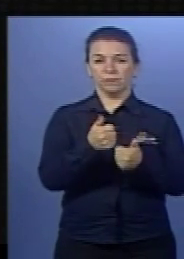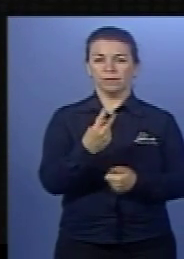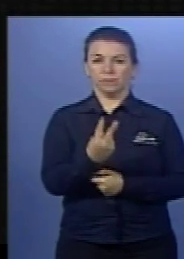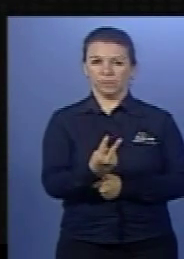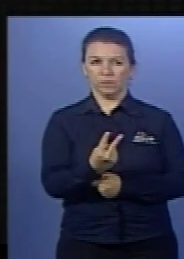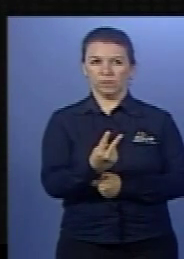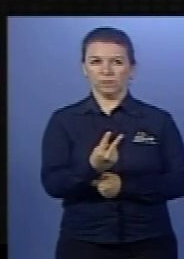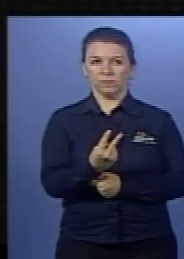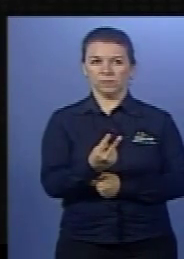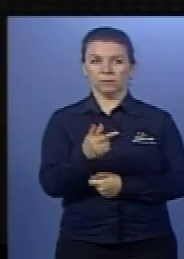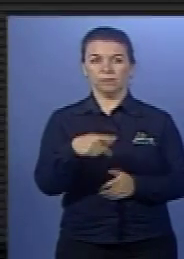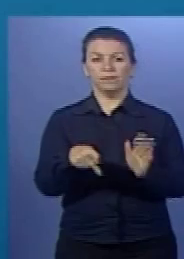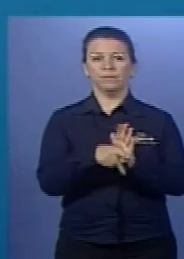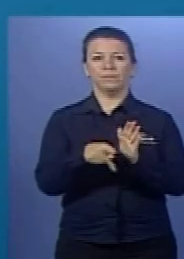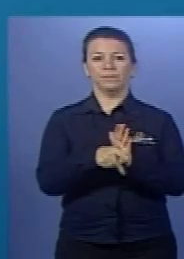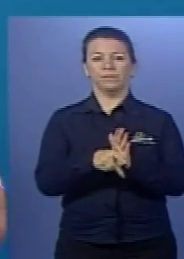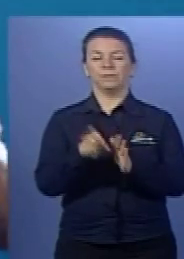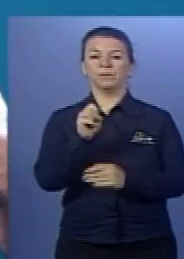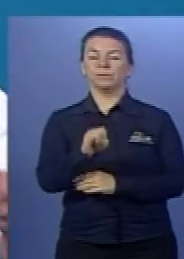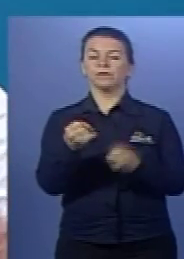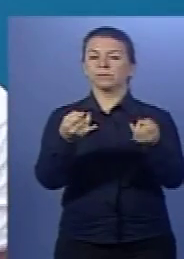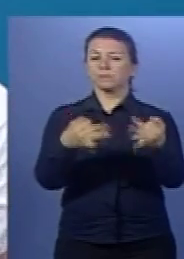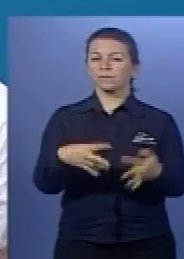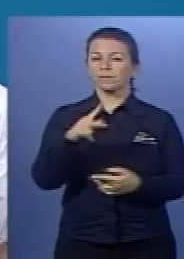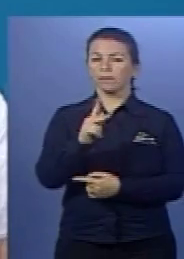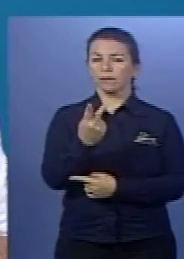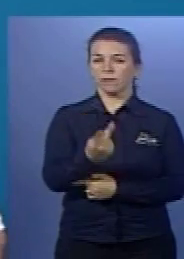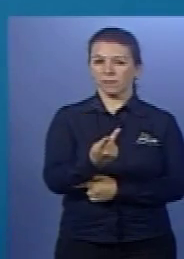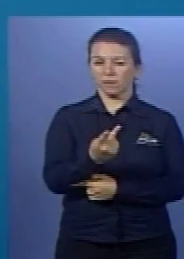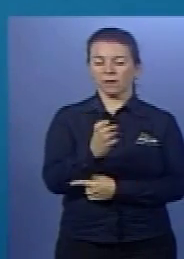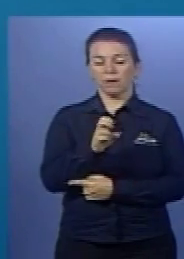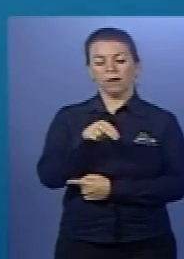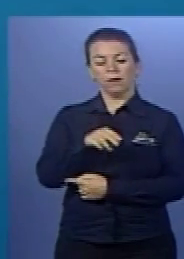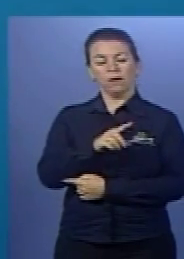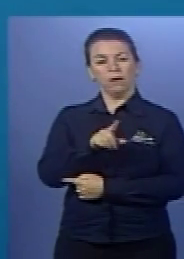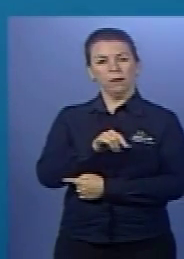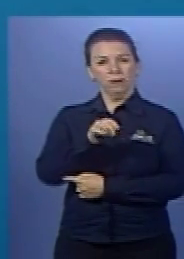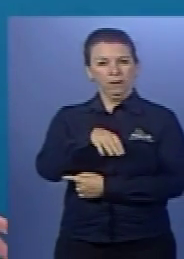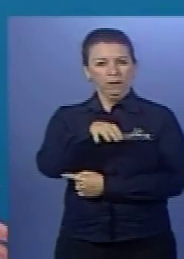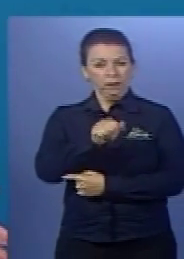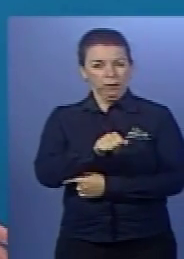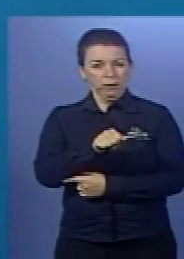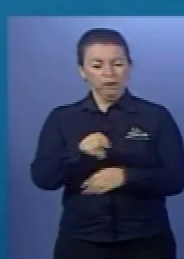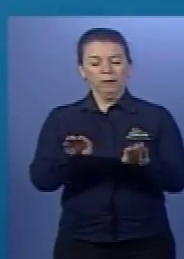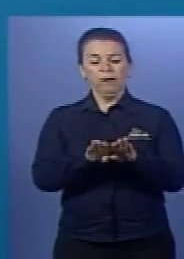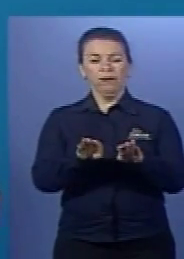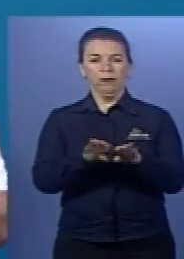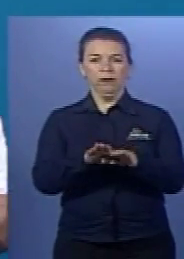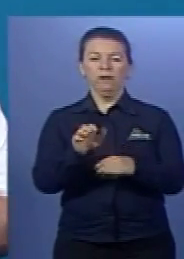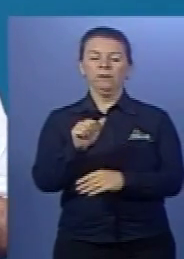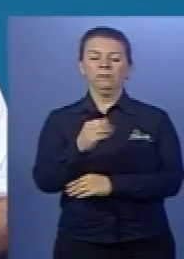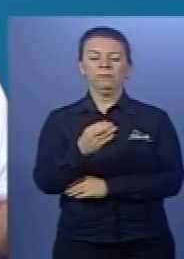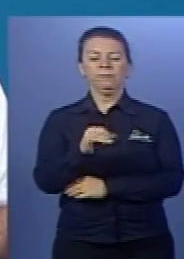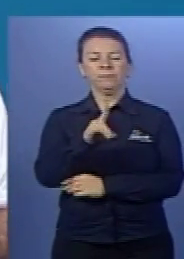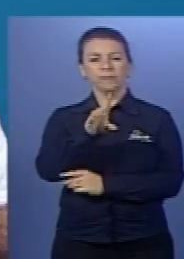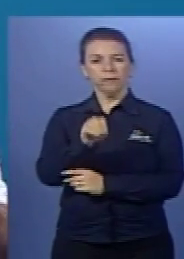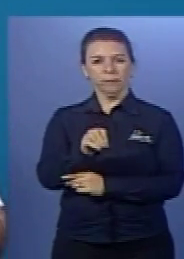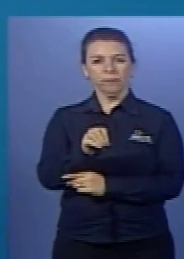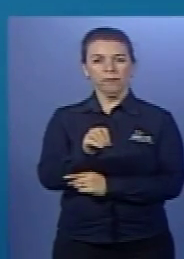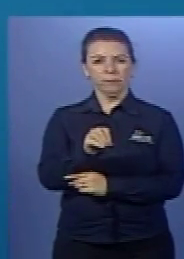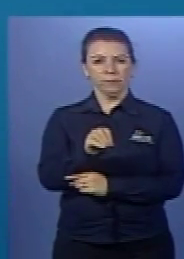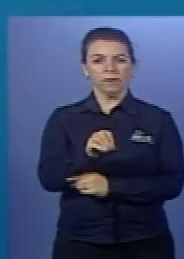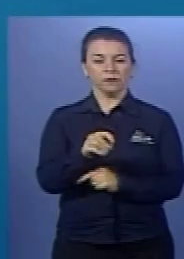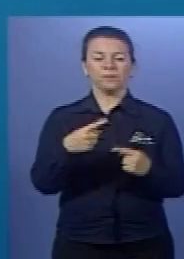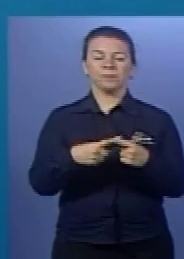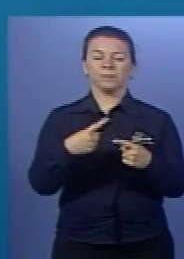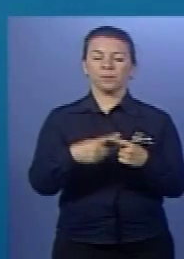Volta comigo aqui. Então você veja. Falou em pH, falou em enzima, falou em ácido clorídrico. É óbvio que o ácido clorídrico vai fazer